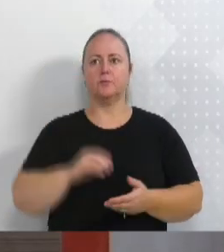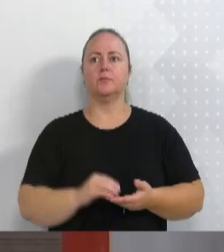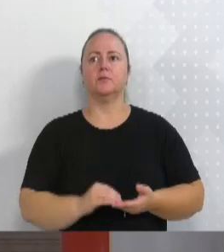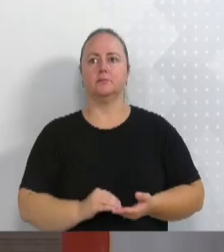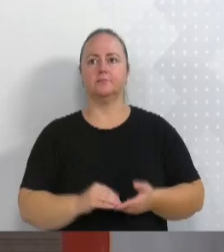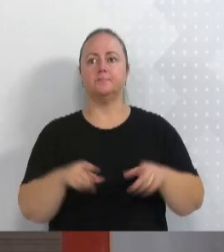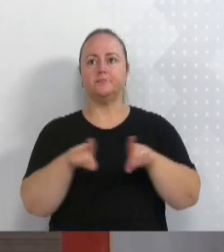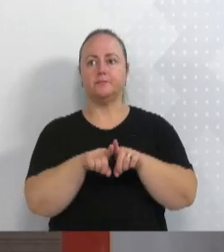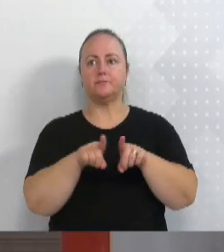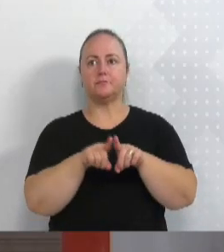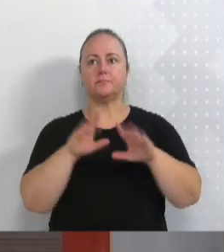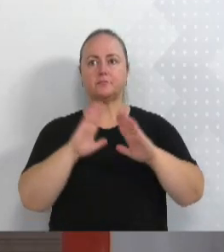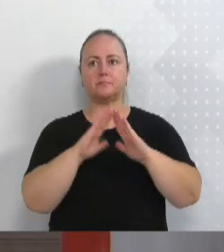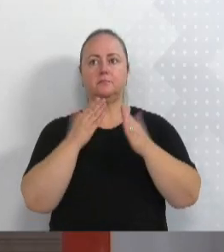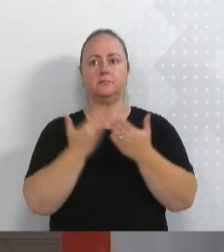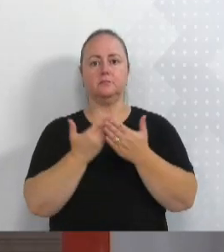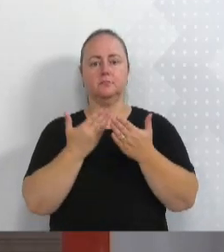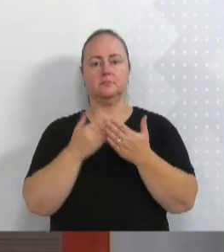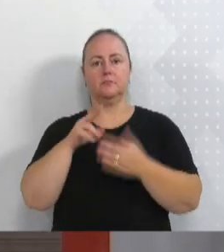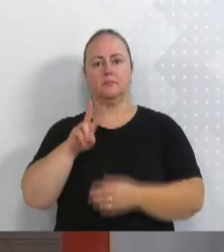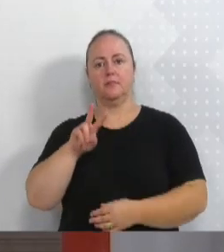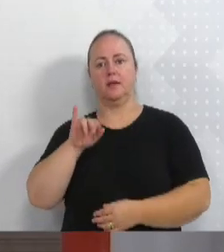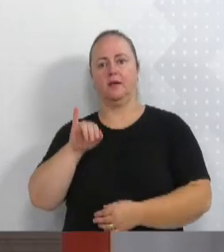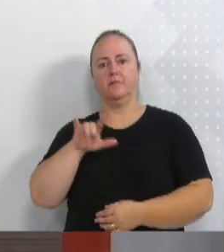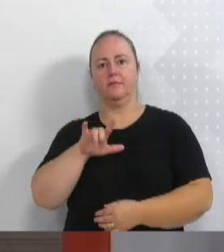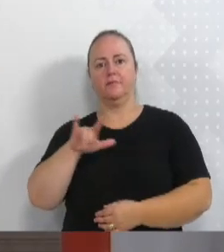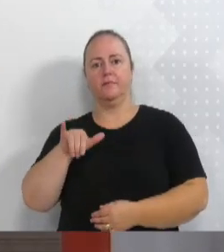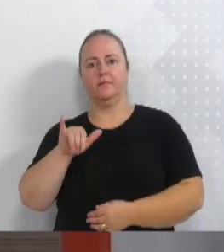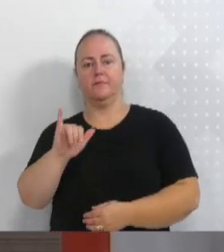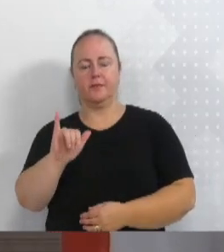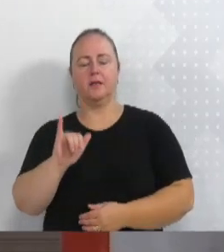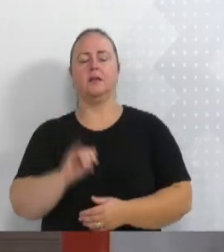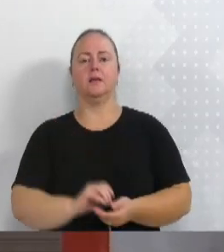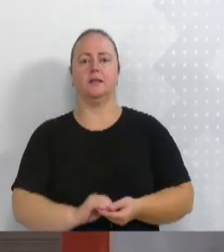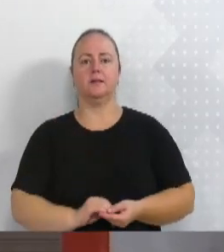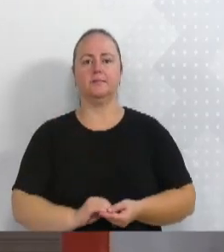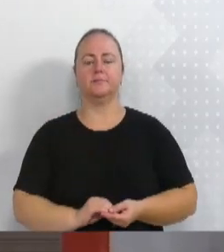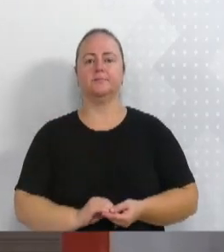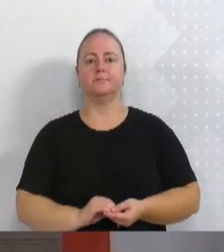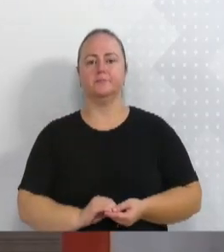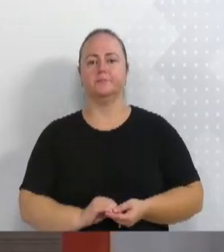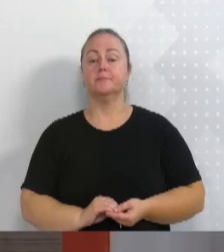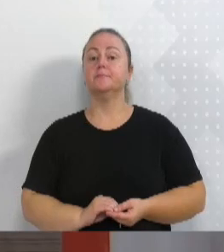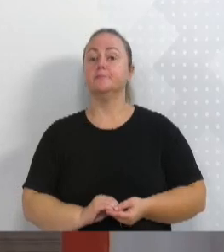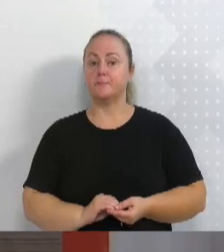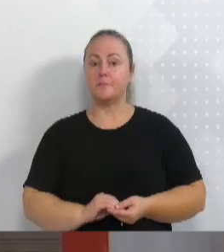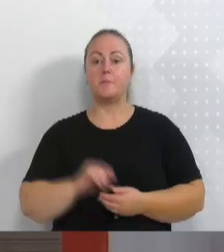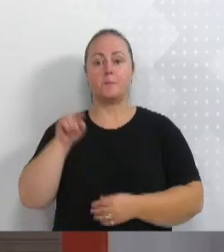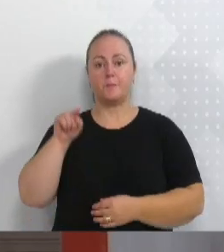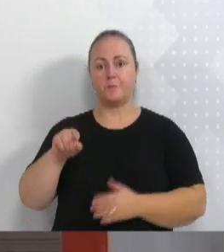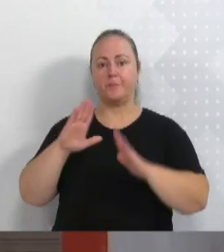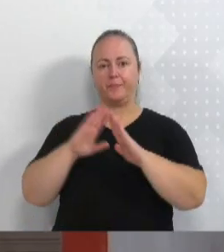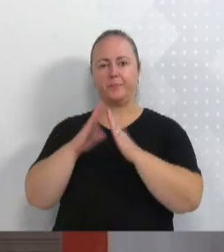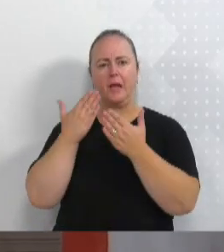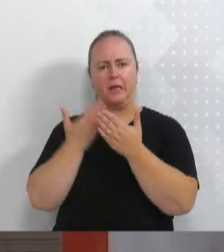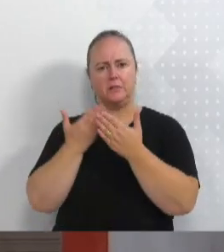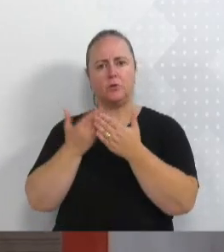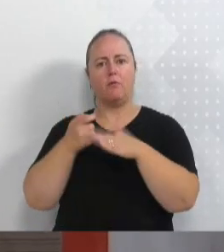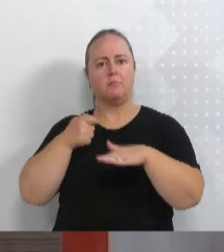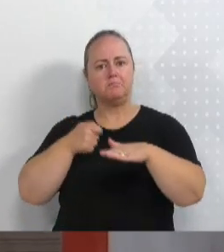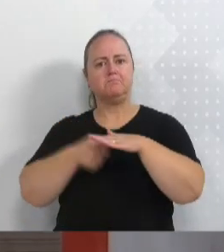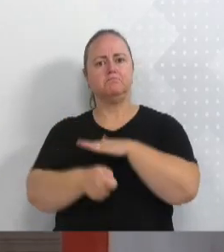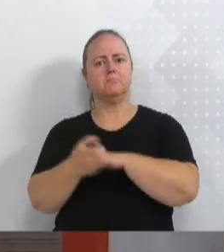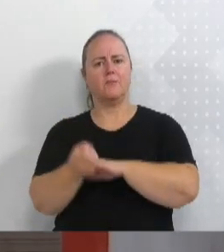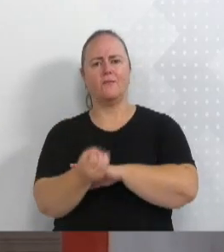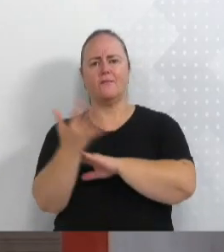escola Ville Miller, localizada no Augusto Bauer, na SC 414. Esta escola está recebendo muitos investimentos